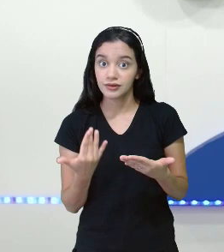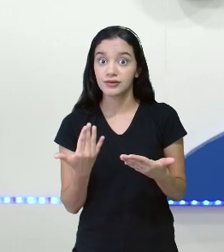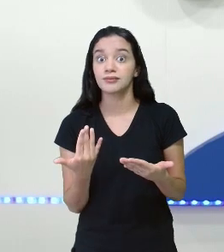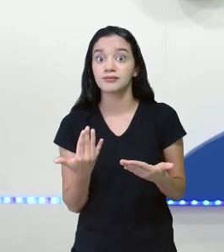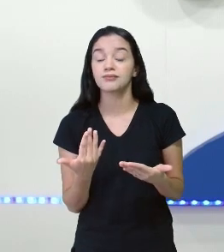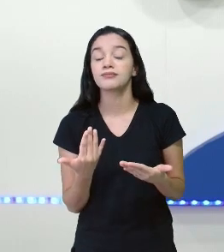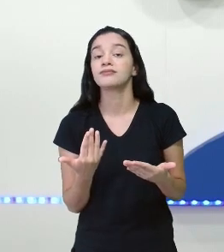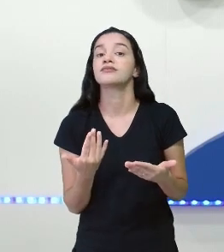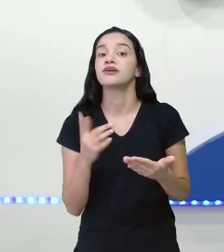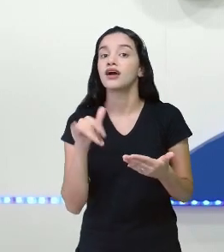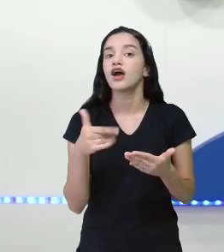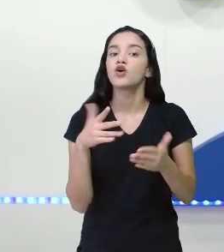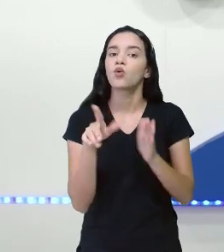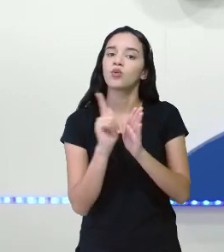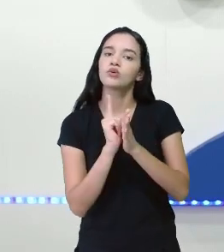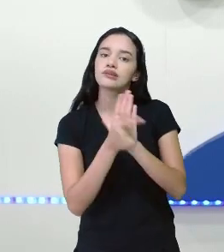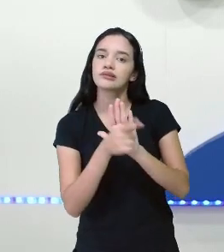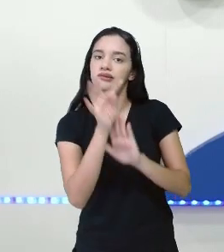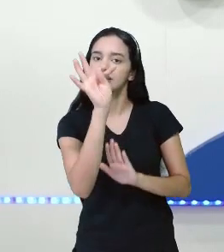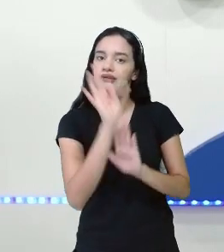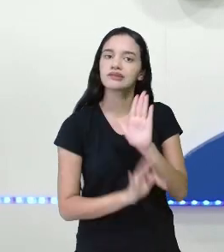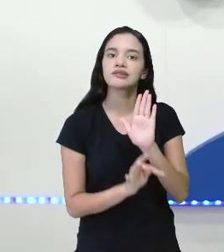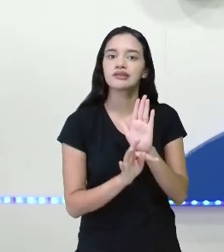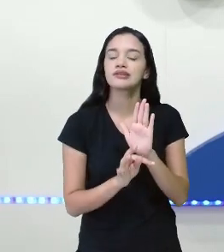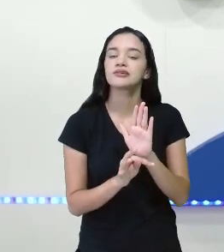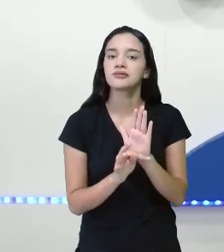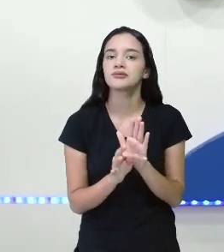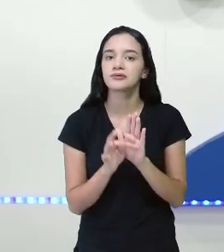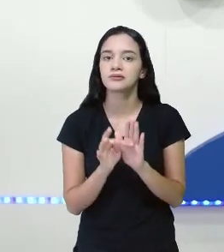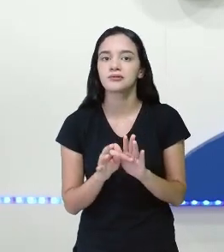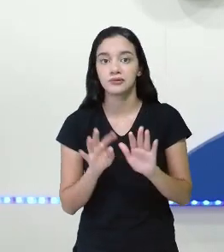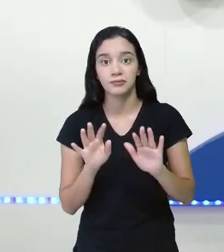Inclusive com o gênero textual, tirinhas.